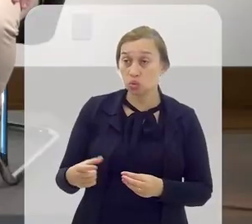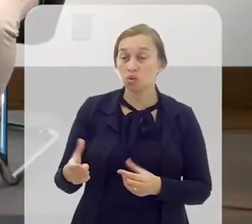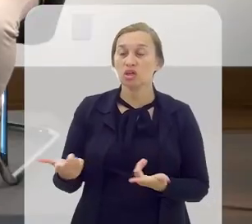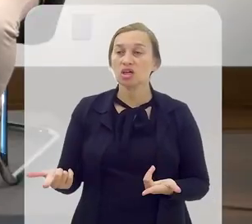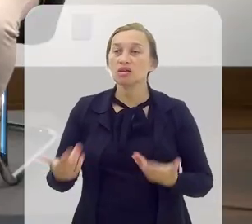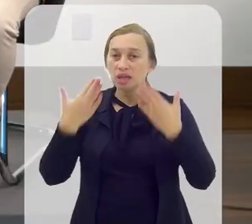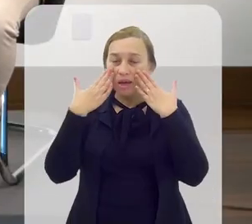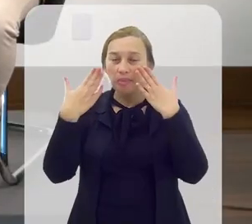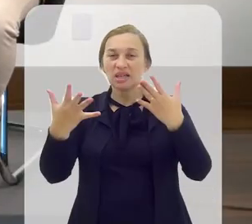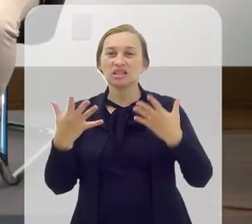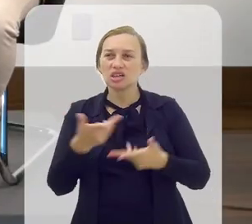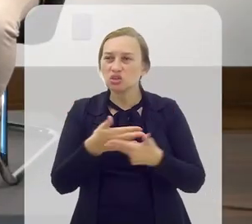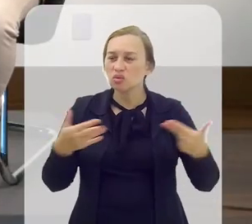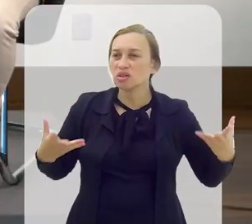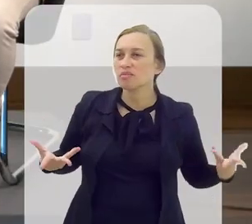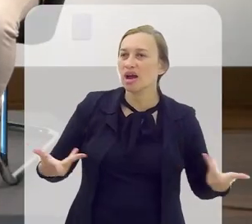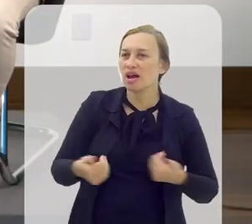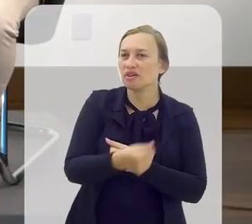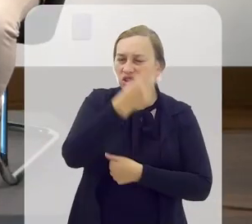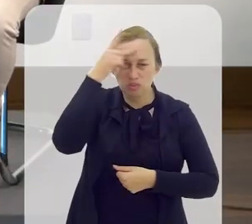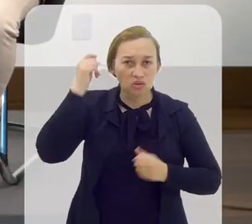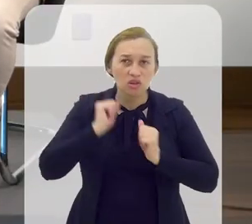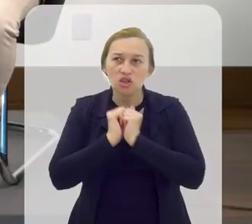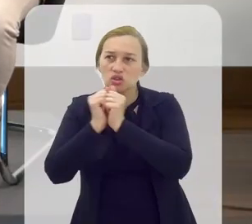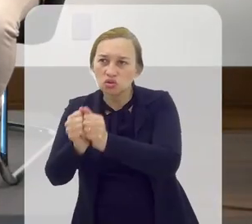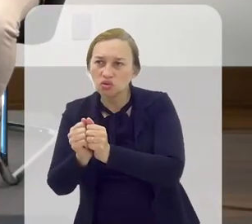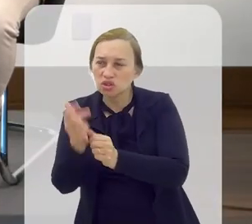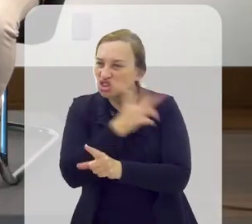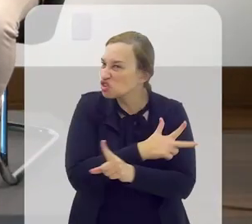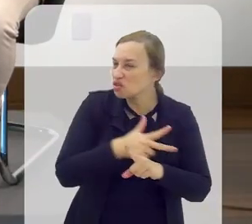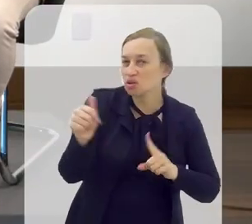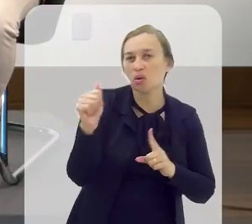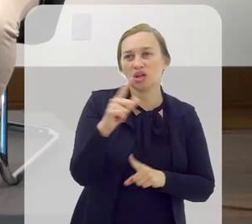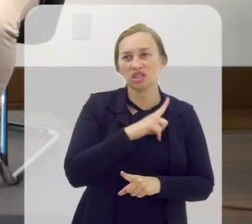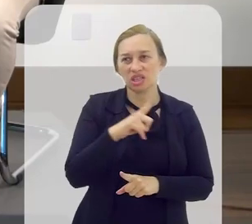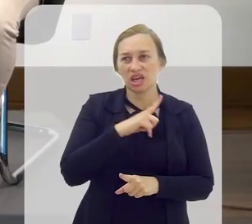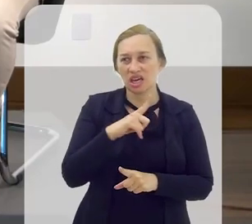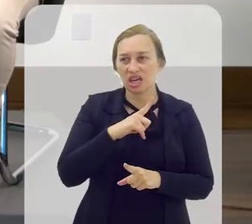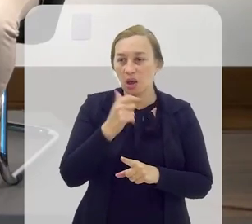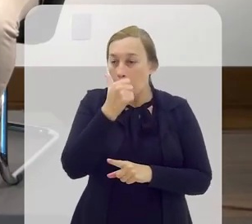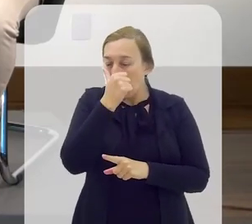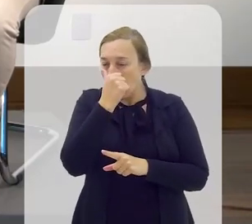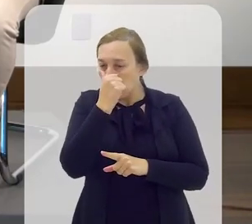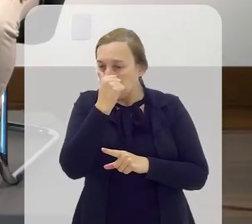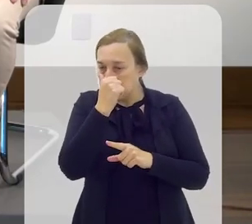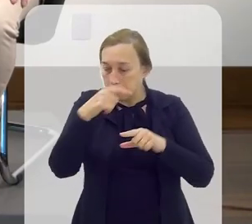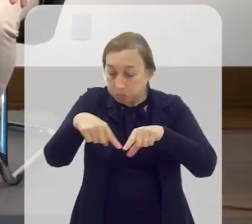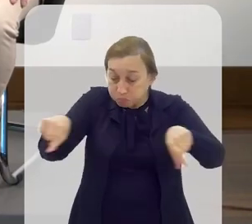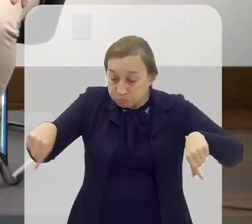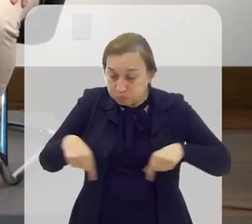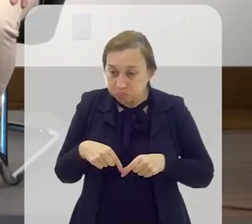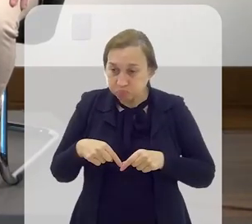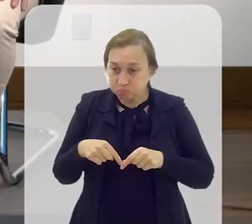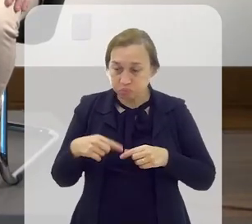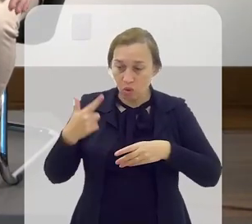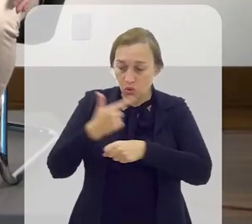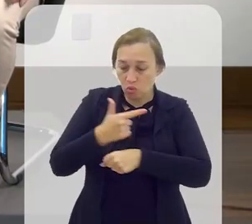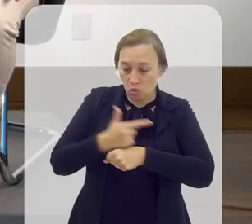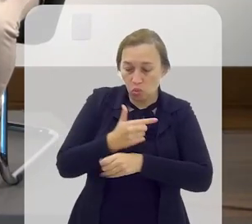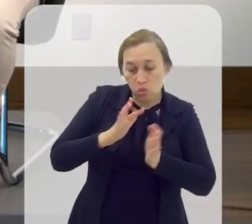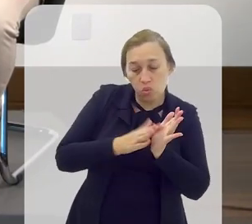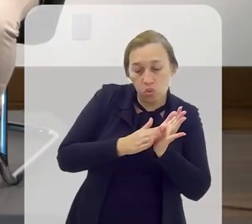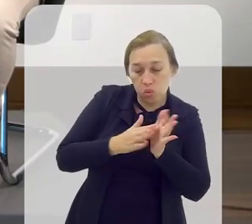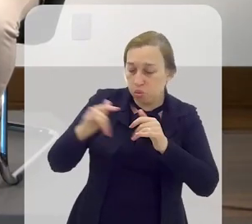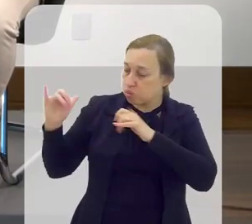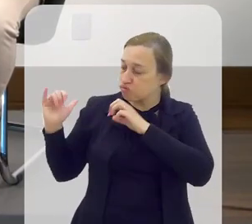Então, quando a gente apresenta as coisas maravilhosas e as pessoas vêm junto e a gente ganha o campeonato, a gente lota a quadra da Grande Rio,